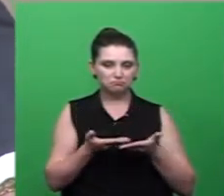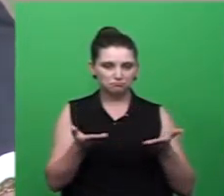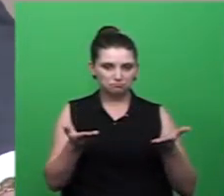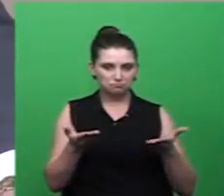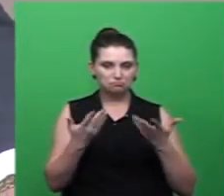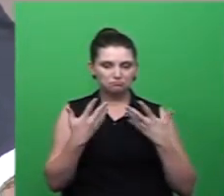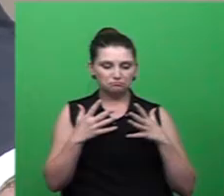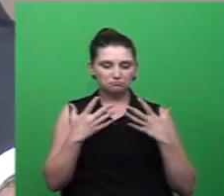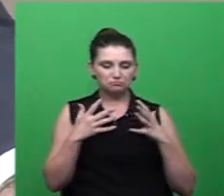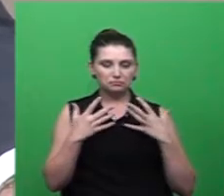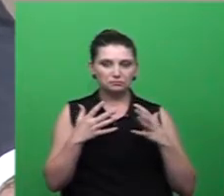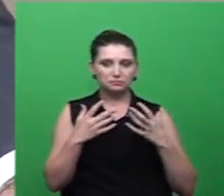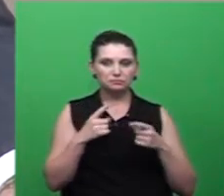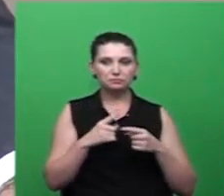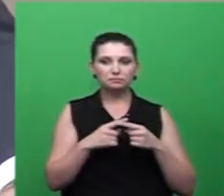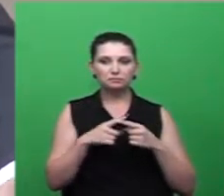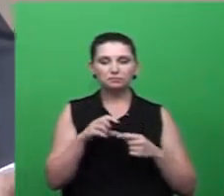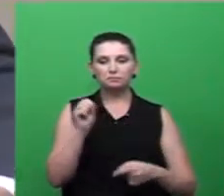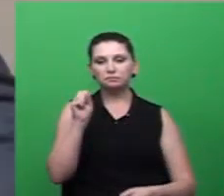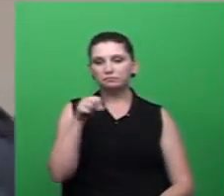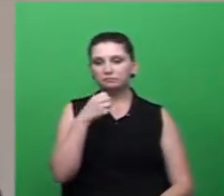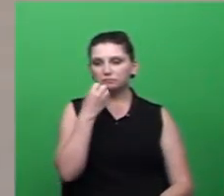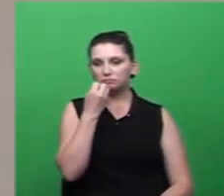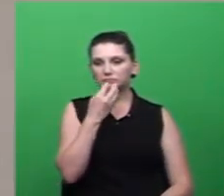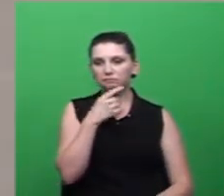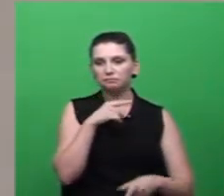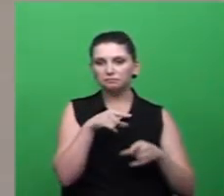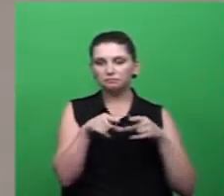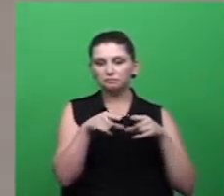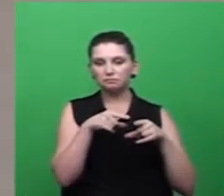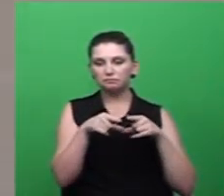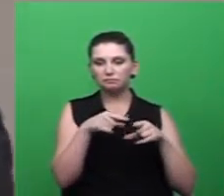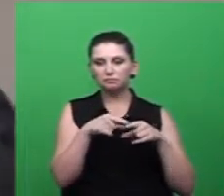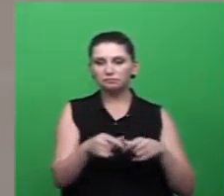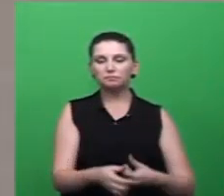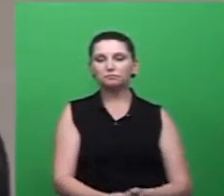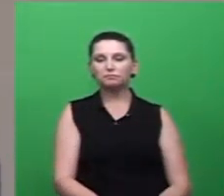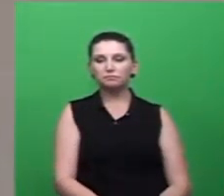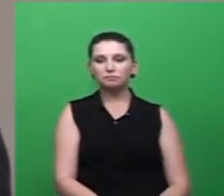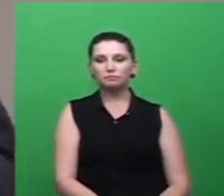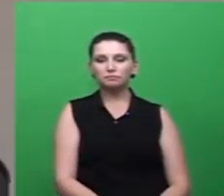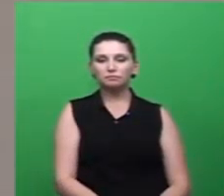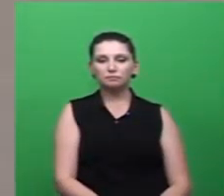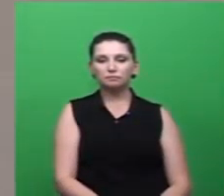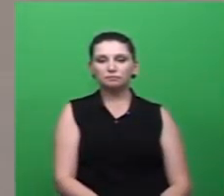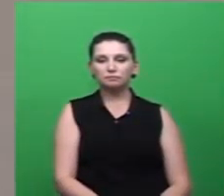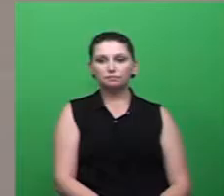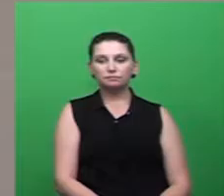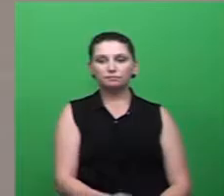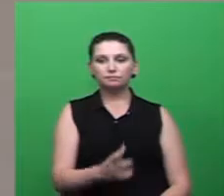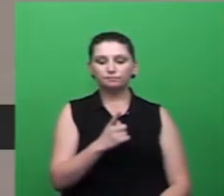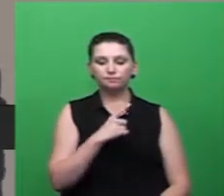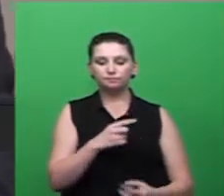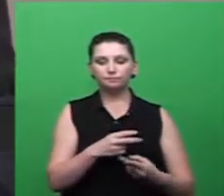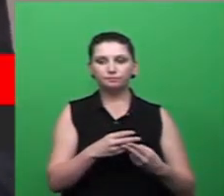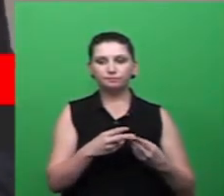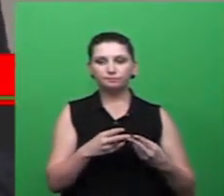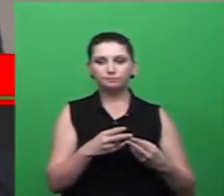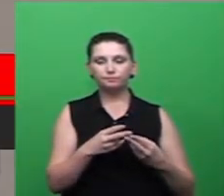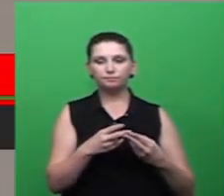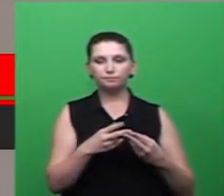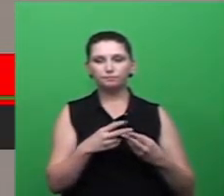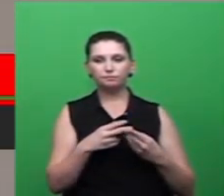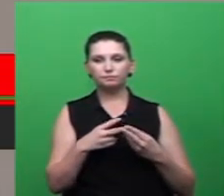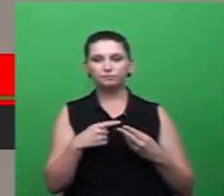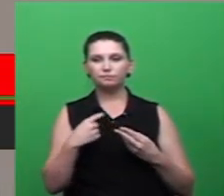porque realmente ele esclareceu muitas causas muitas coisas que realmente nós estávamos em dúvida sobre a água parada